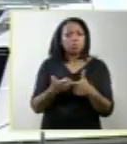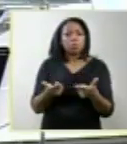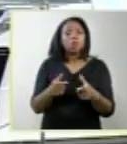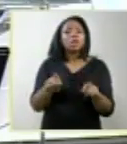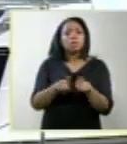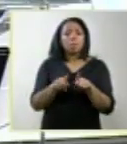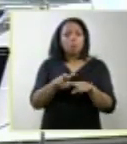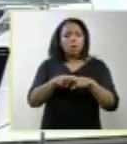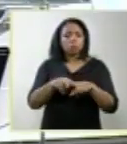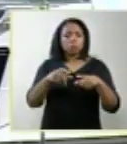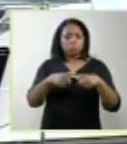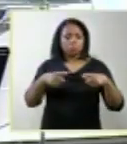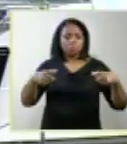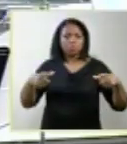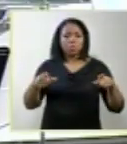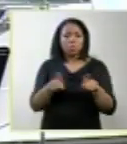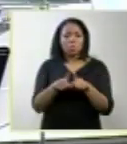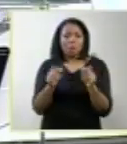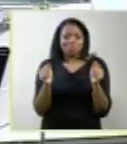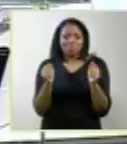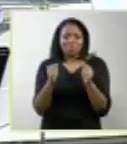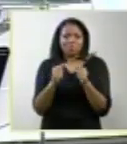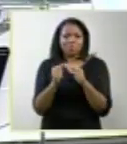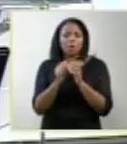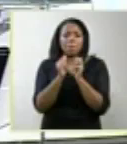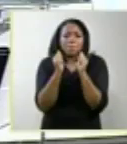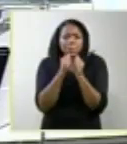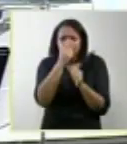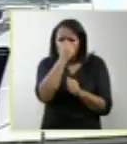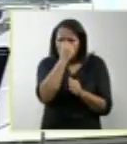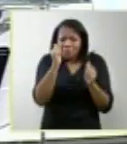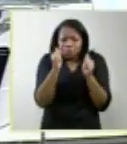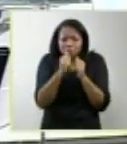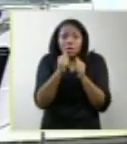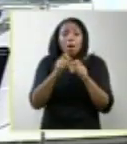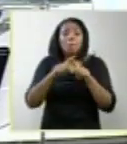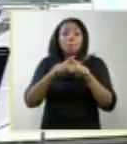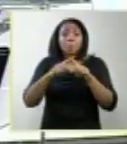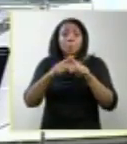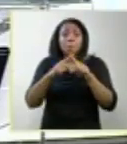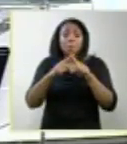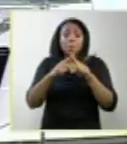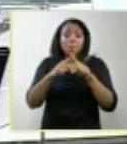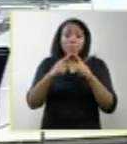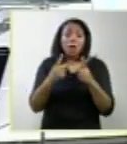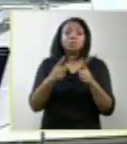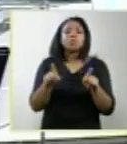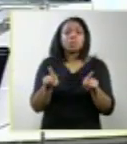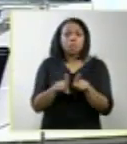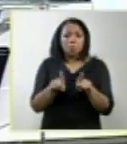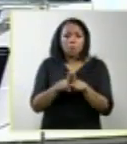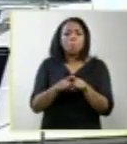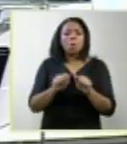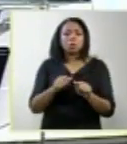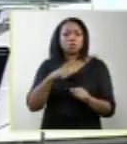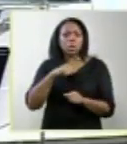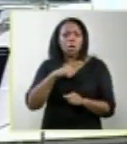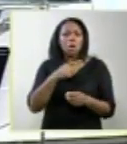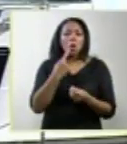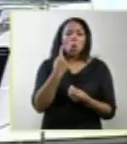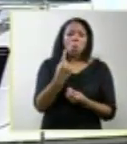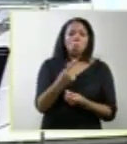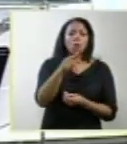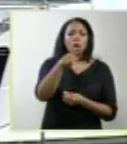volume muito grande aperta a drenagem renal da mãe, onde os uretéses estão comprimindo, levando aí a patologia que é a